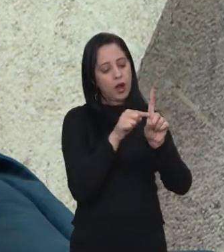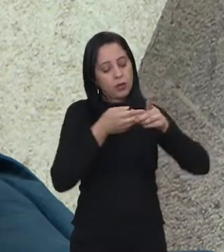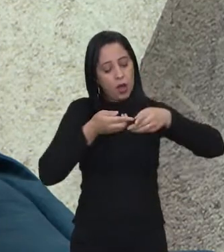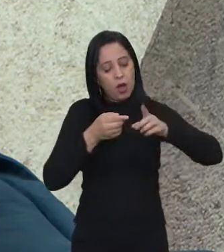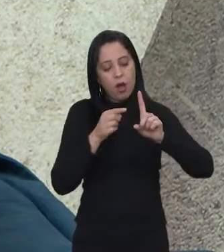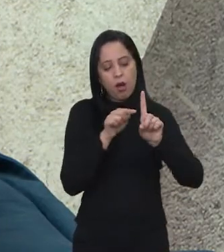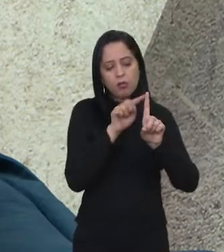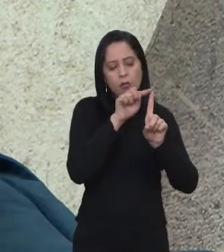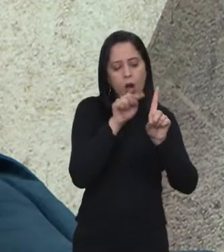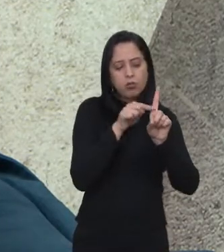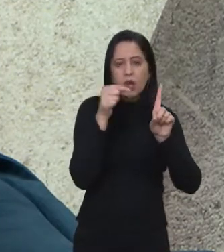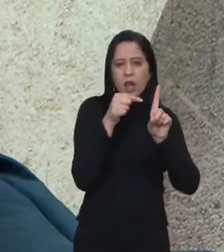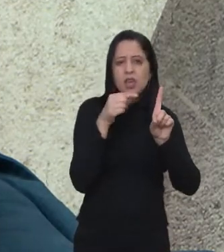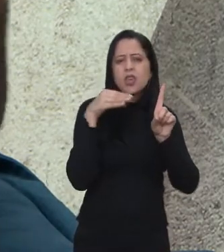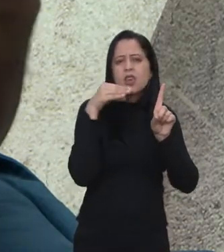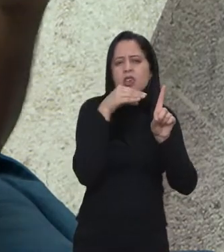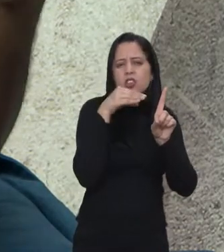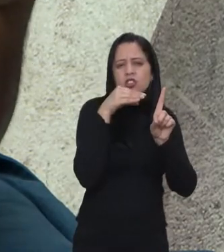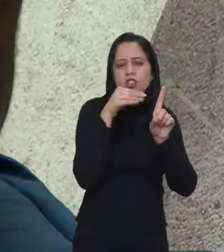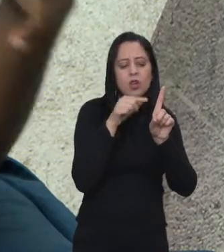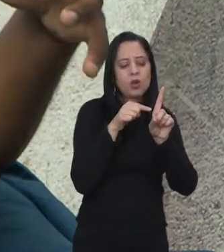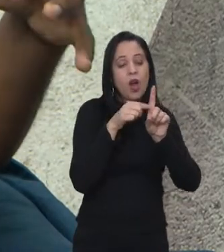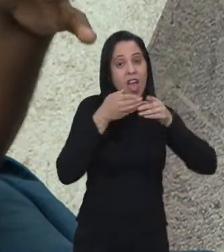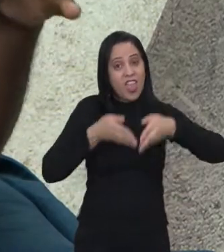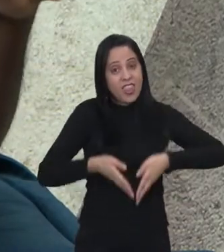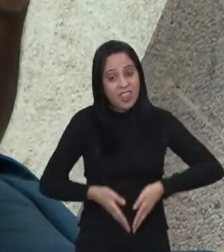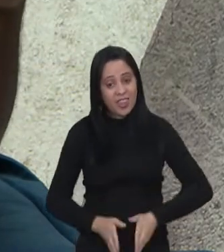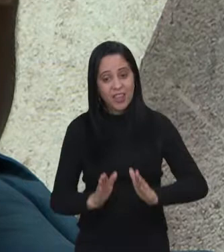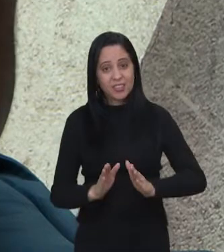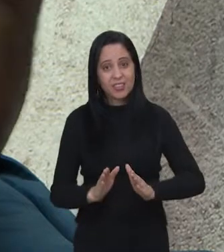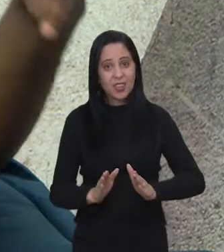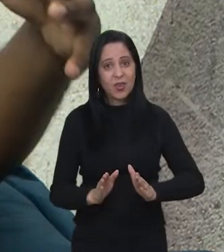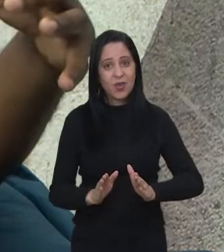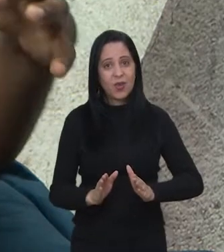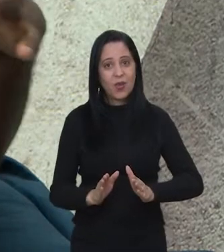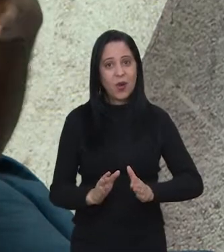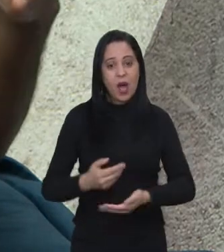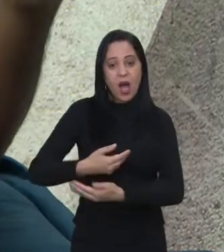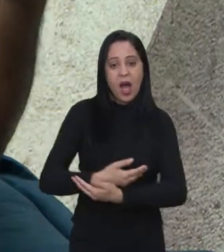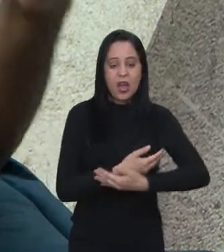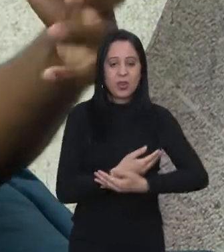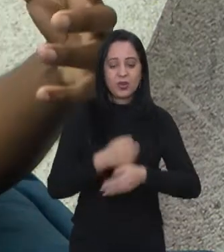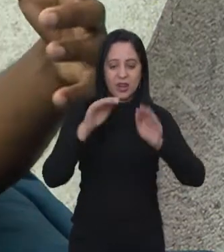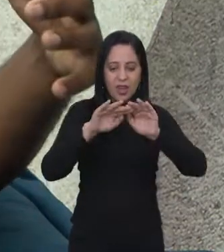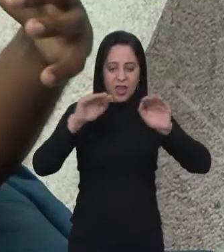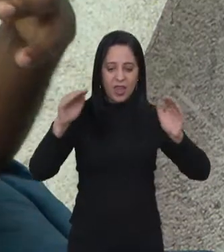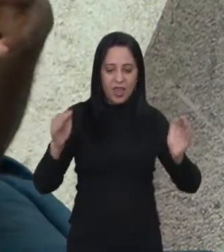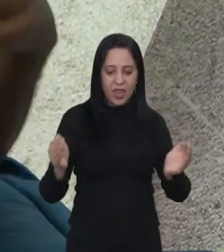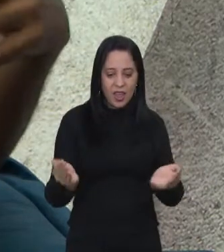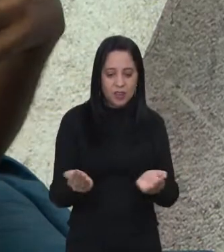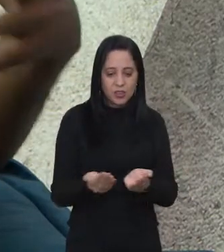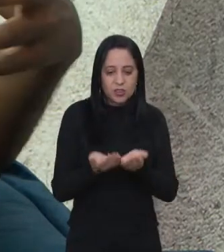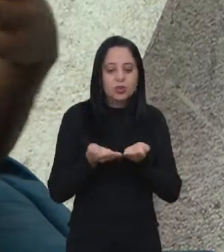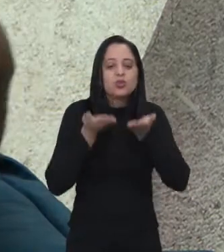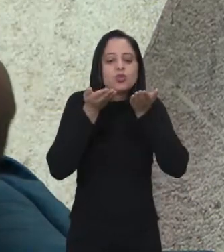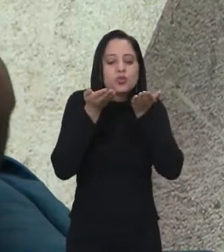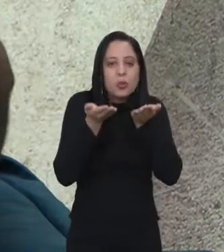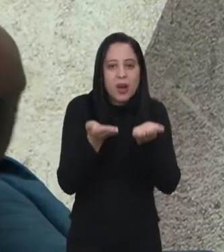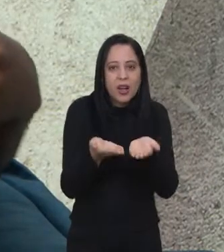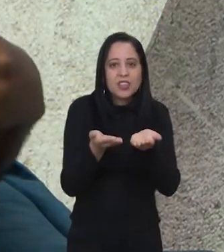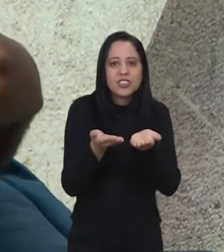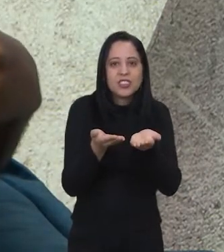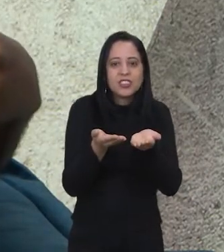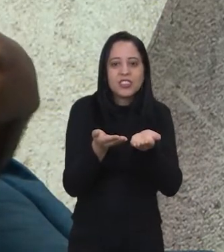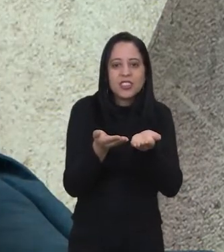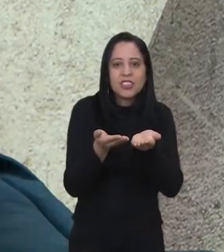daquele espaço quentinho e vai para uma incubadora onde vai cuidar dele por um período de tempo até que ele esteja pronto para